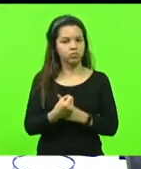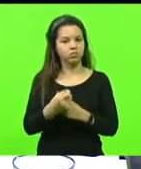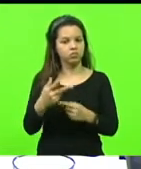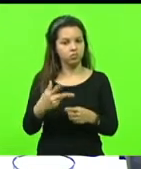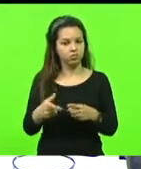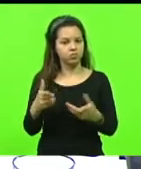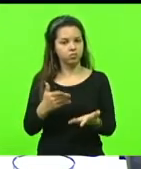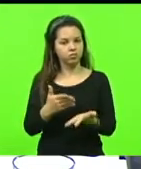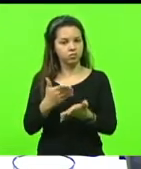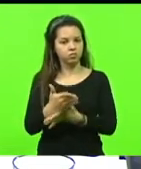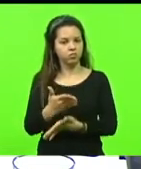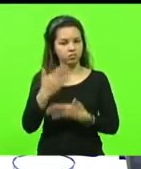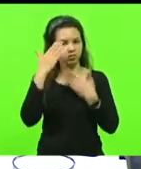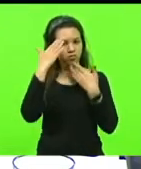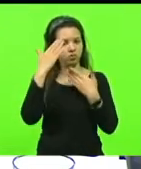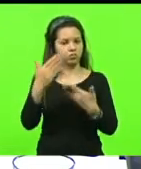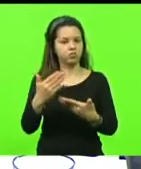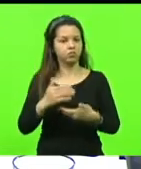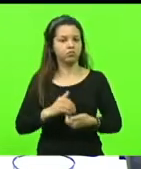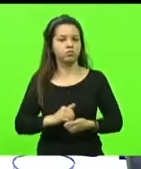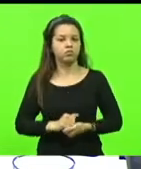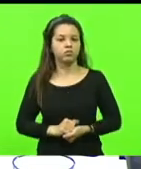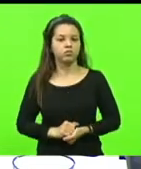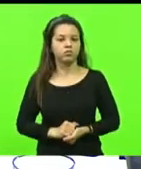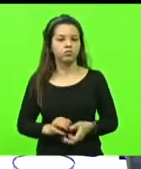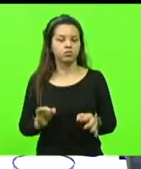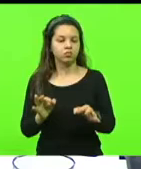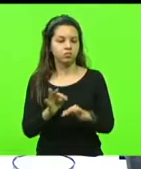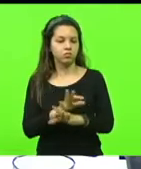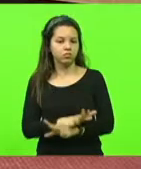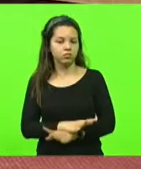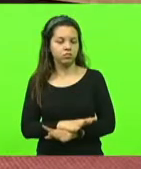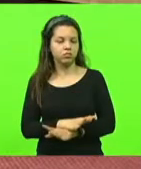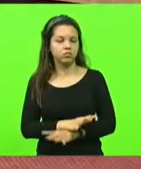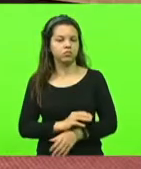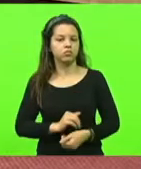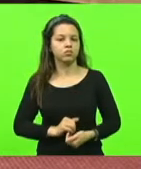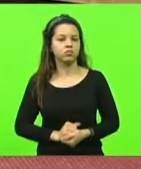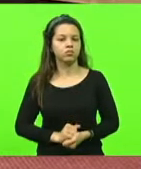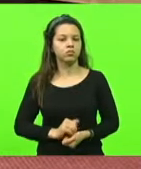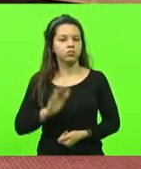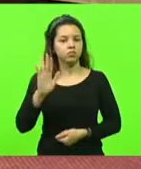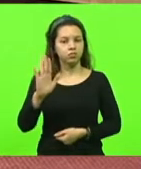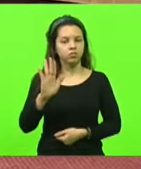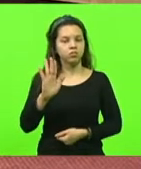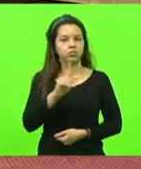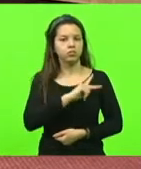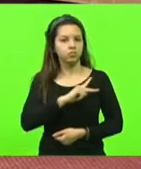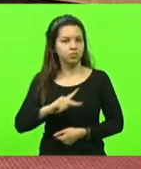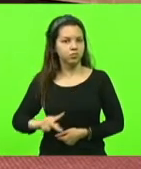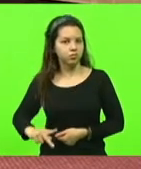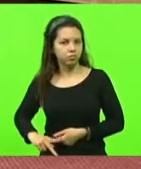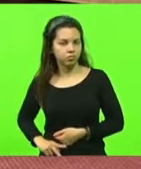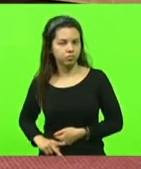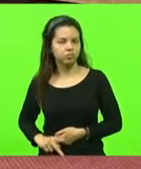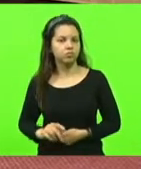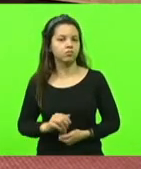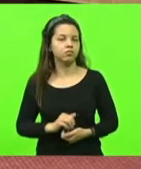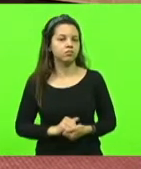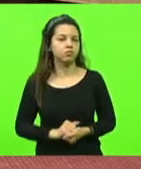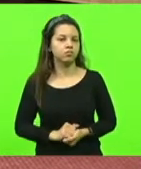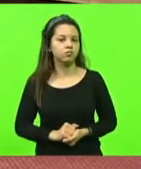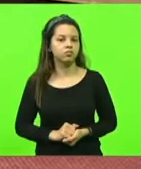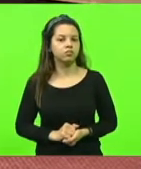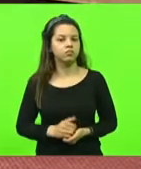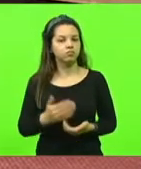como essa. Muito obrigada. Cerrada a discussão. Permite, senhor presidente, eu não posso deixar de me manifestar? Sim, deputada, mas